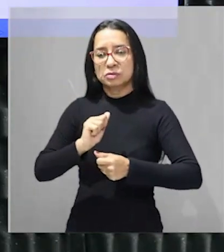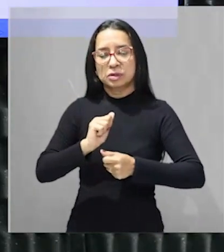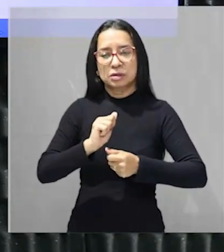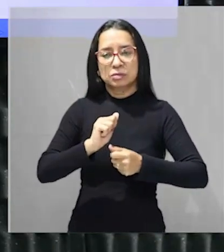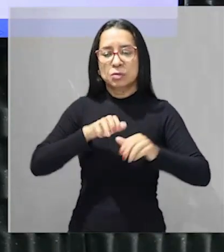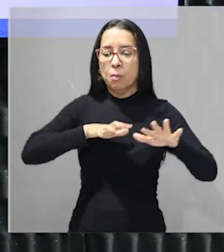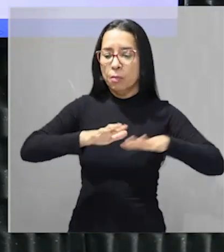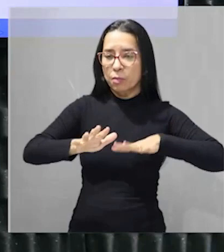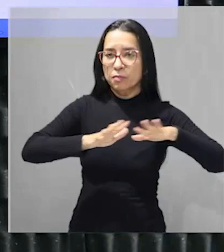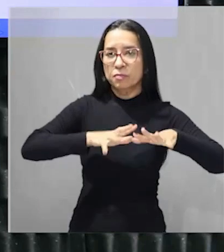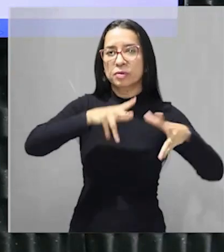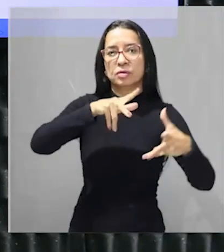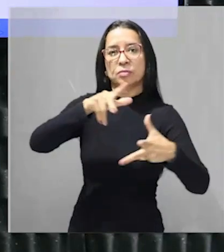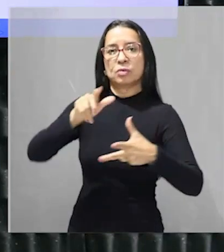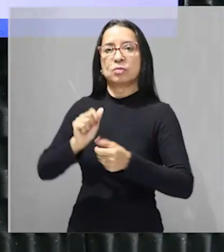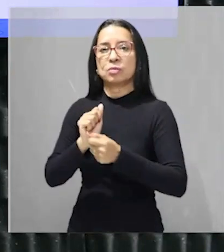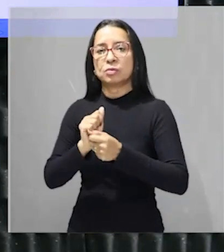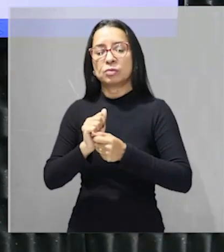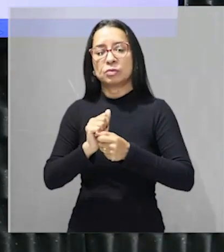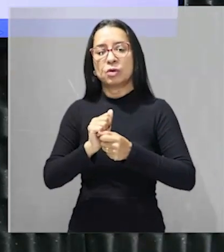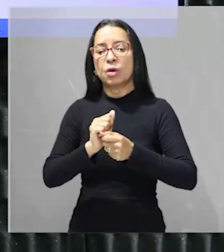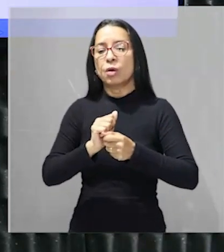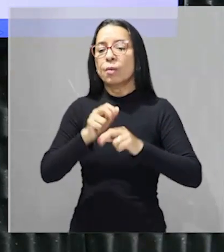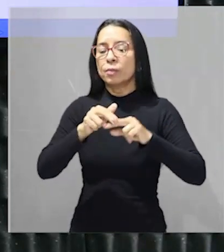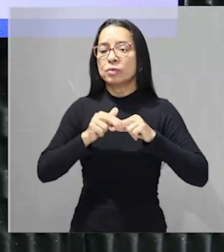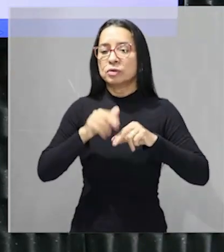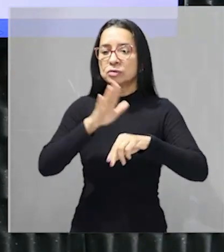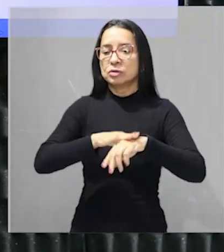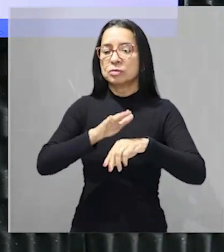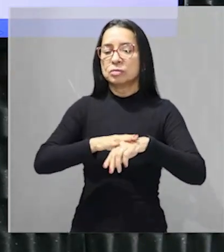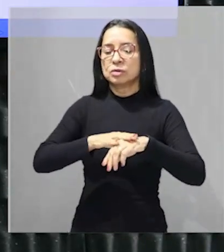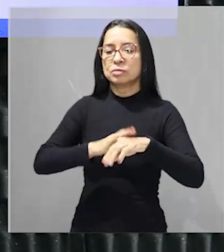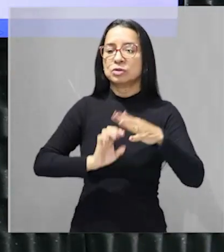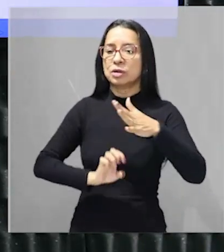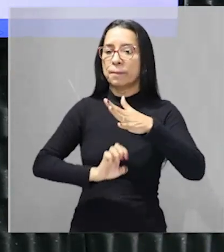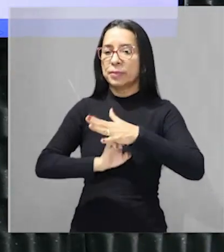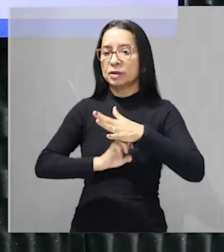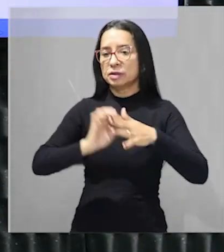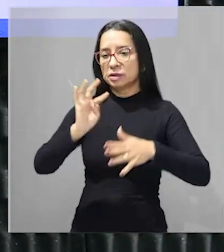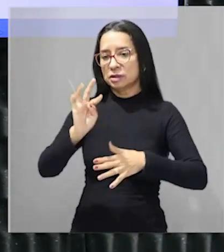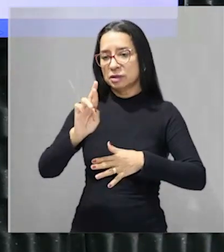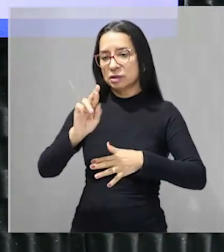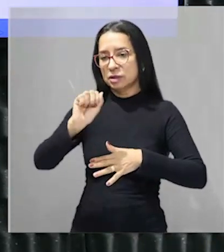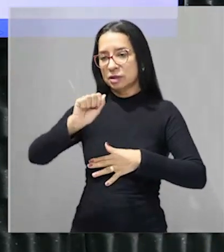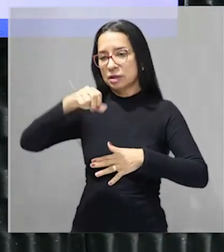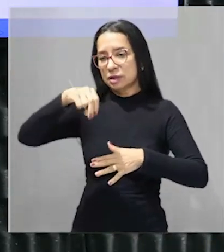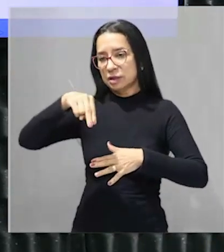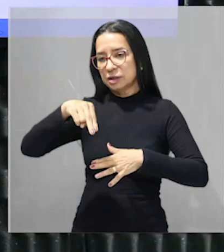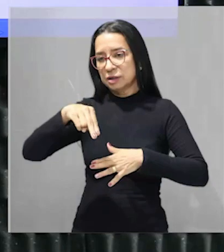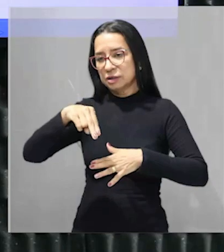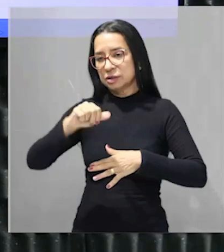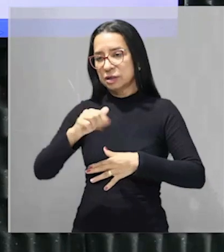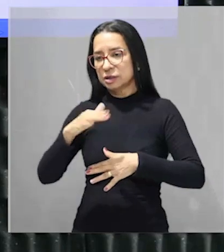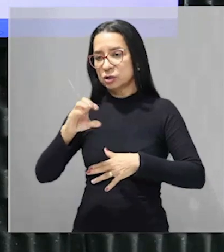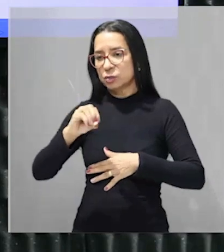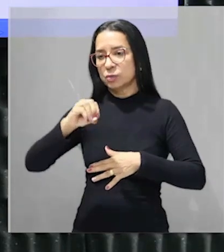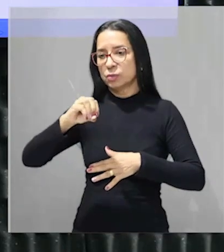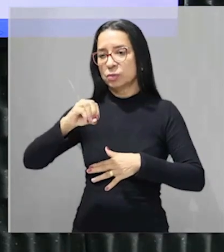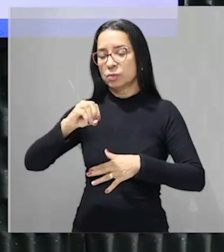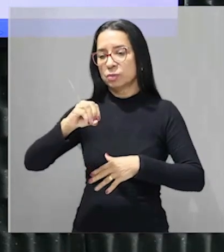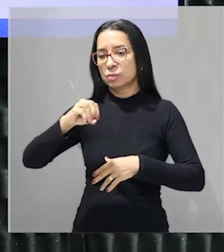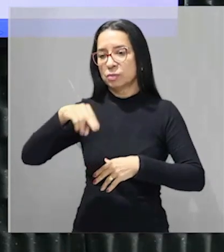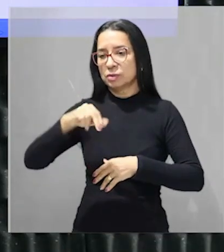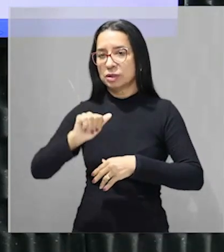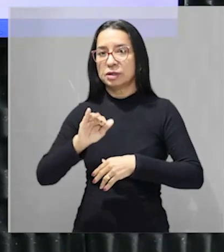mundo tá certo por isso que nós chamamos de empresas transnacionais tá certo então elas estavam baseadas em um modelo de crescimento